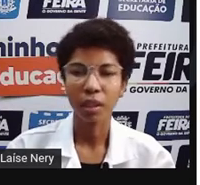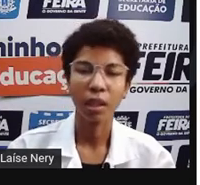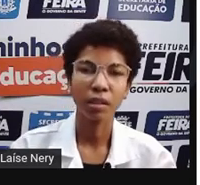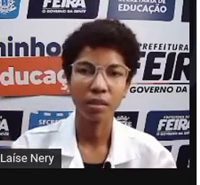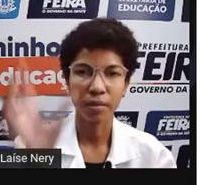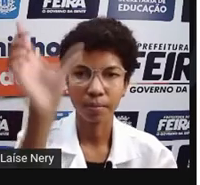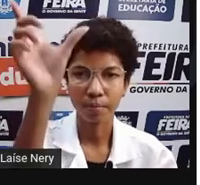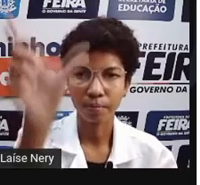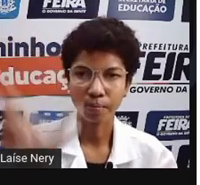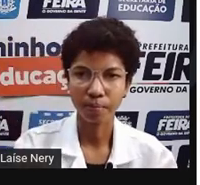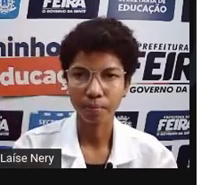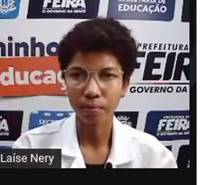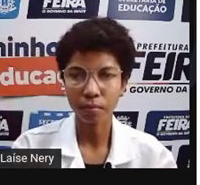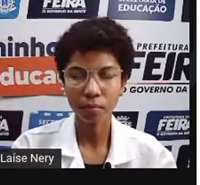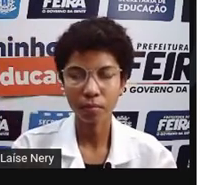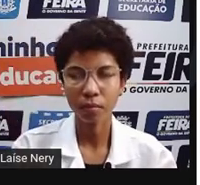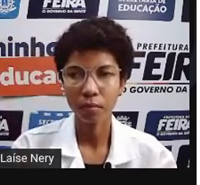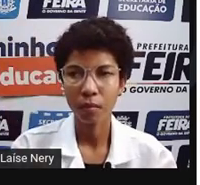tiver aqueles